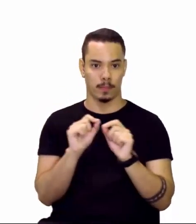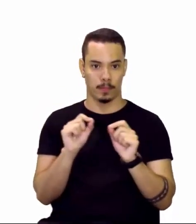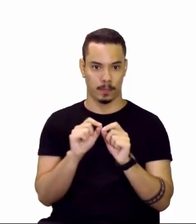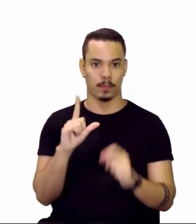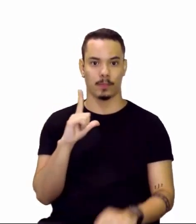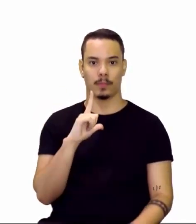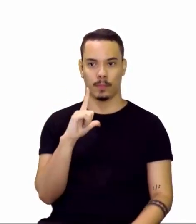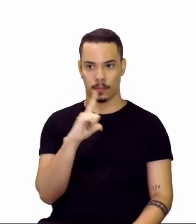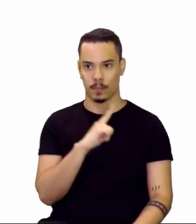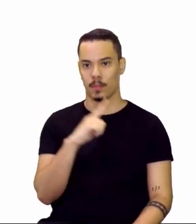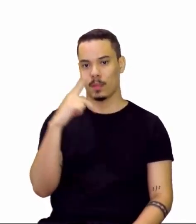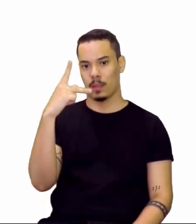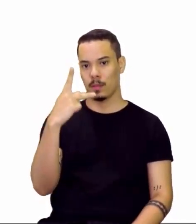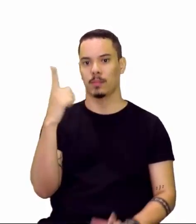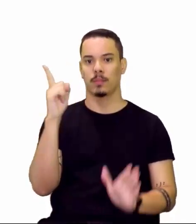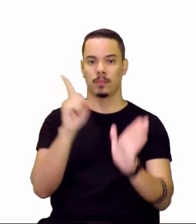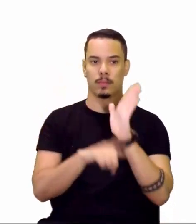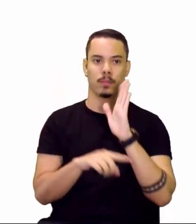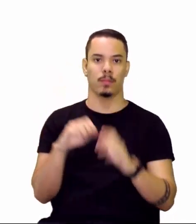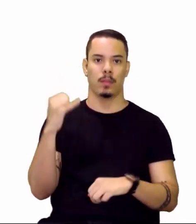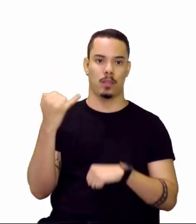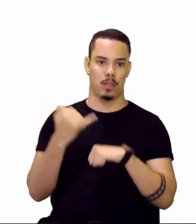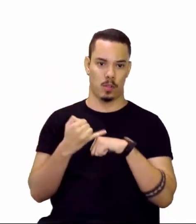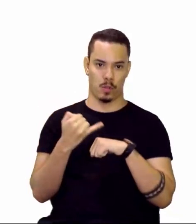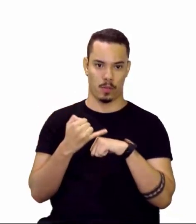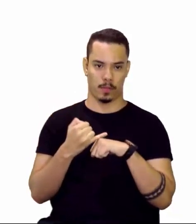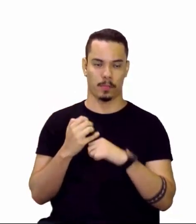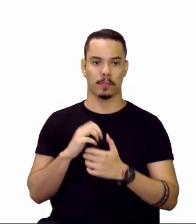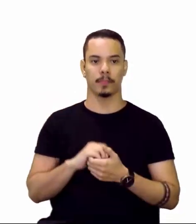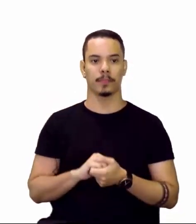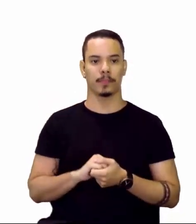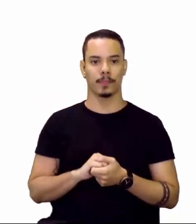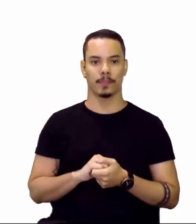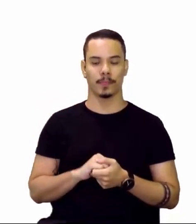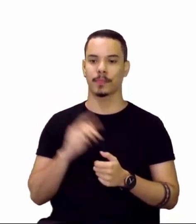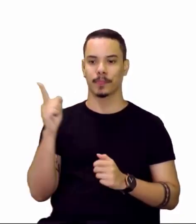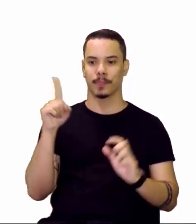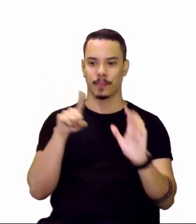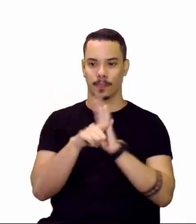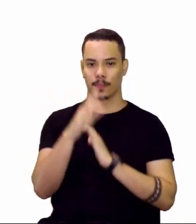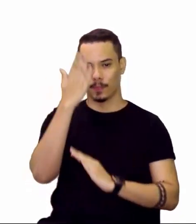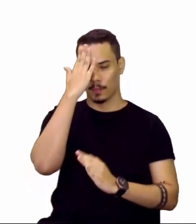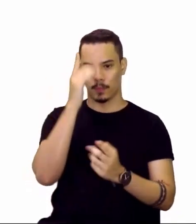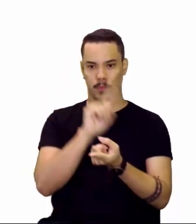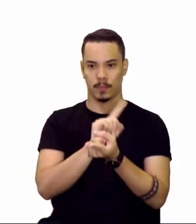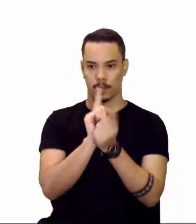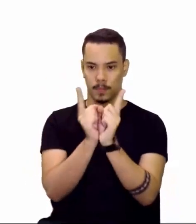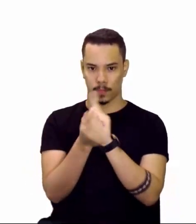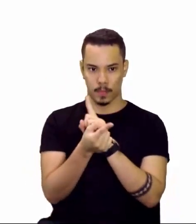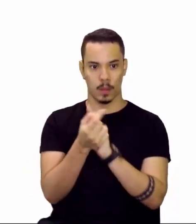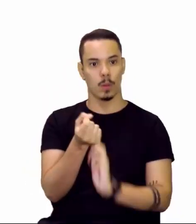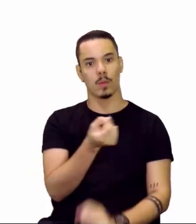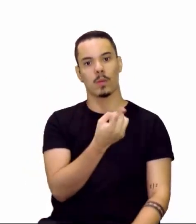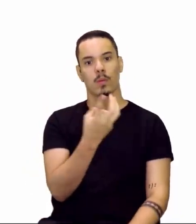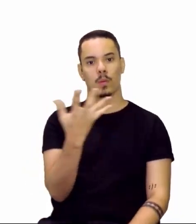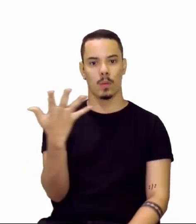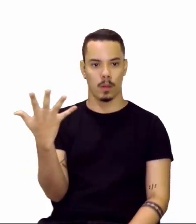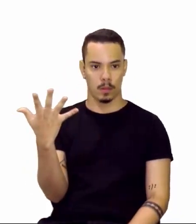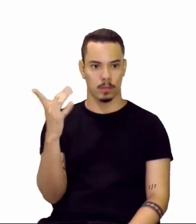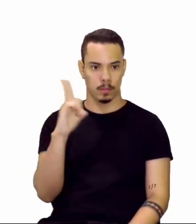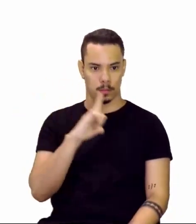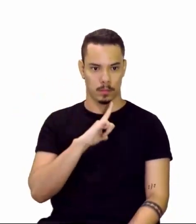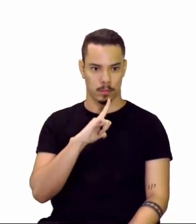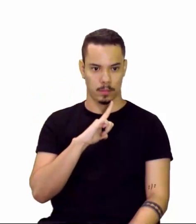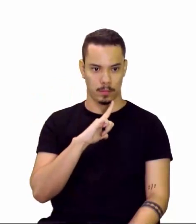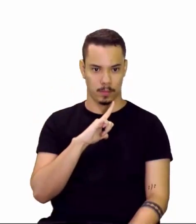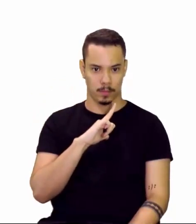prótons e subtrai a carga do íon. Nessa questão, ele queria o inverso. Ele queria saber quantos prótons tinha.